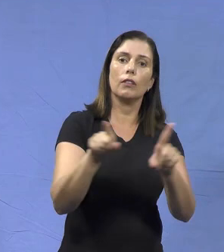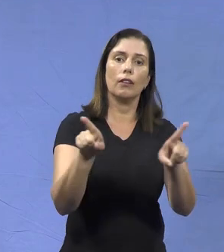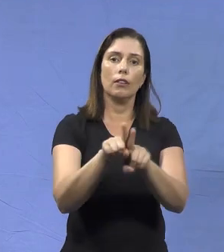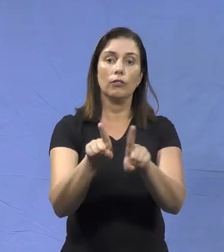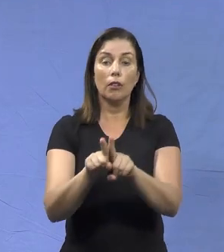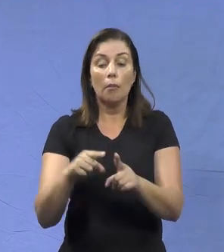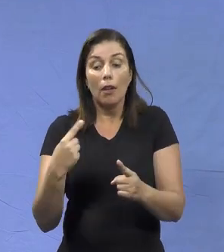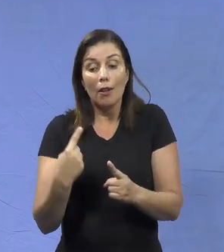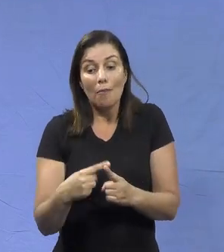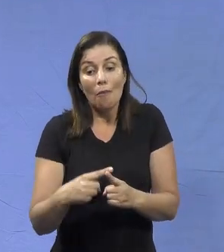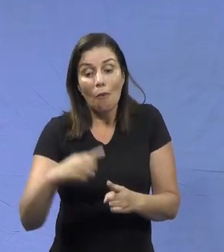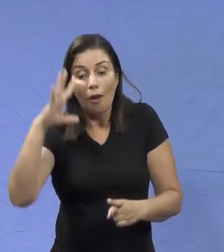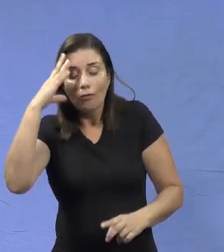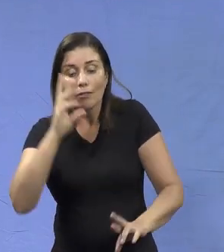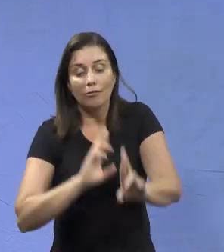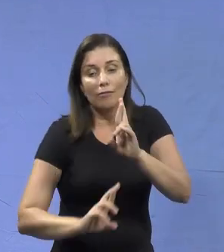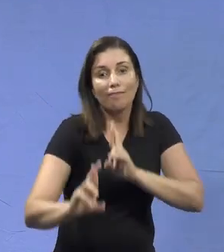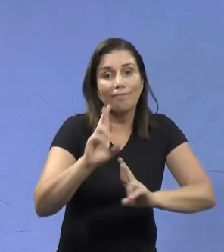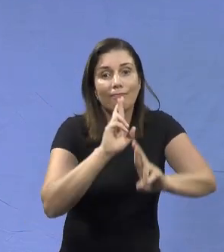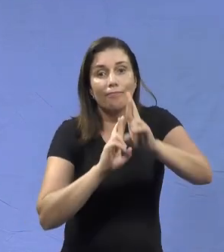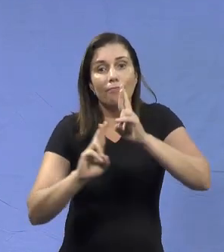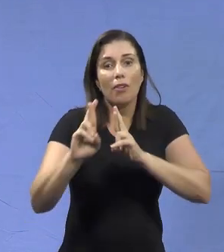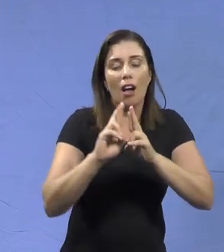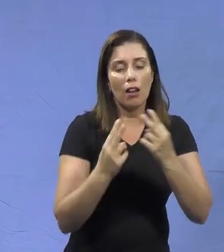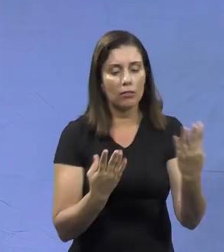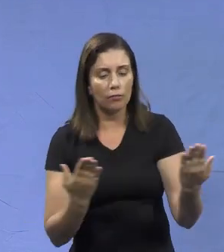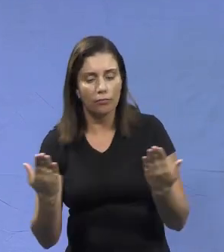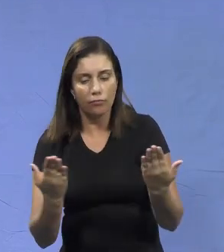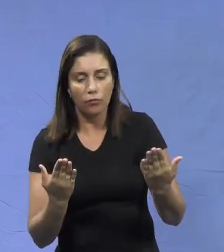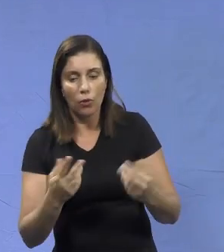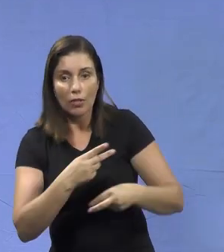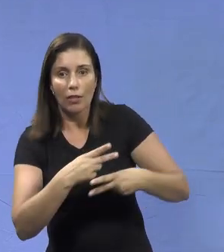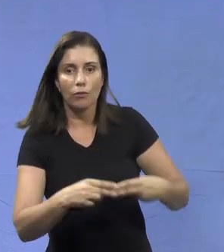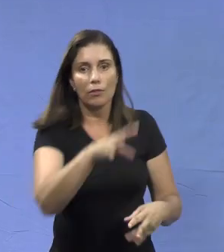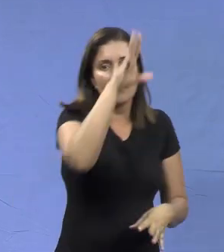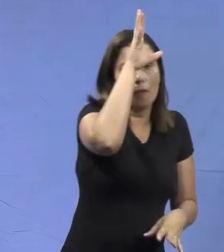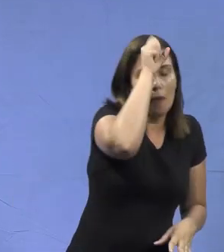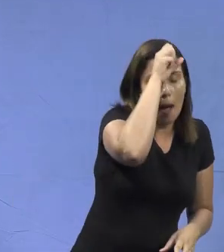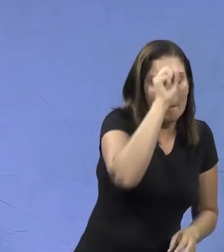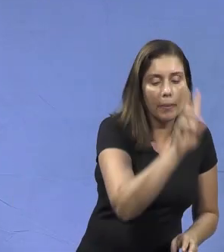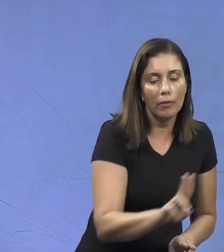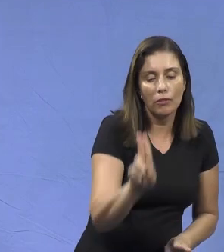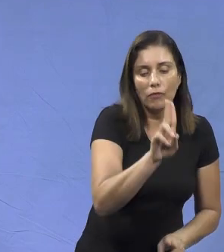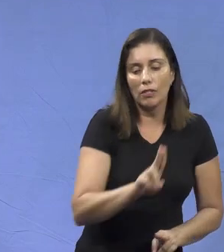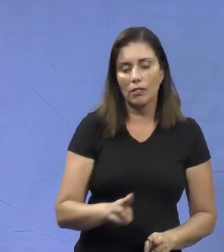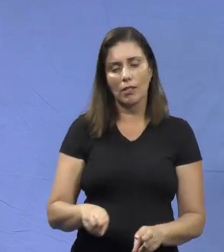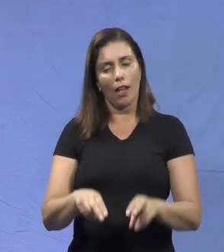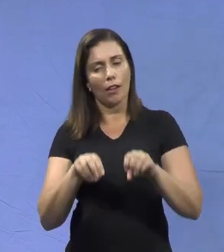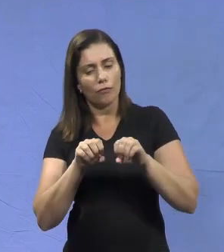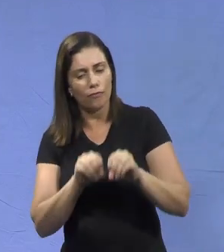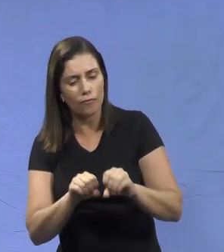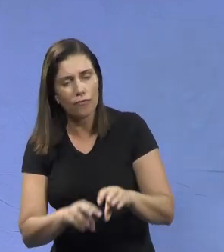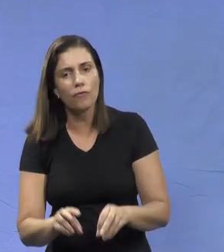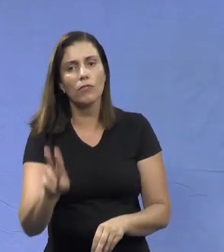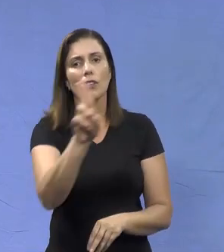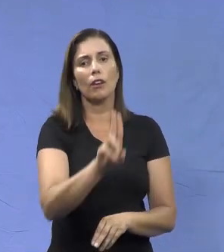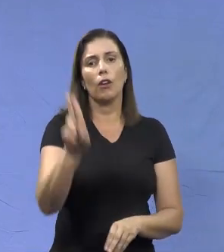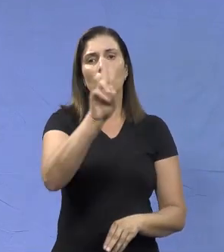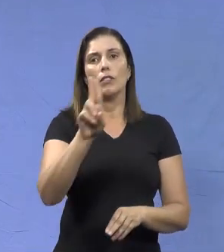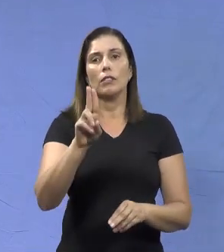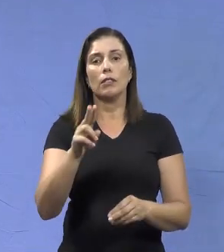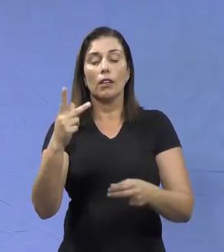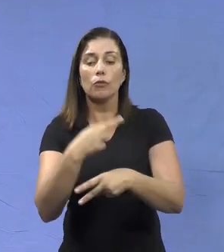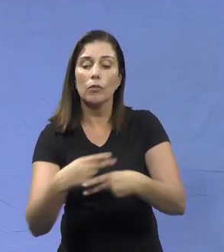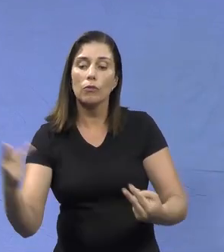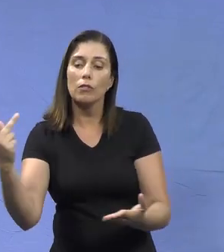sociedade, porque é um momento onde tem uma relação dialógica entre o que se produz na universidade, que se ensina na universidade, com a